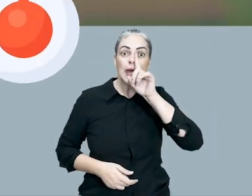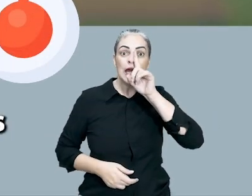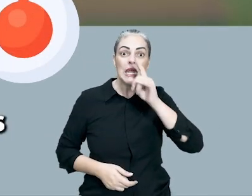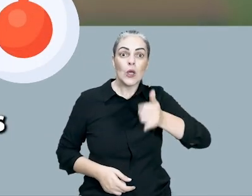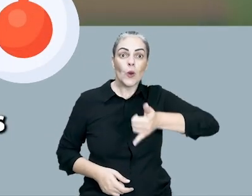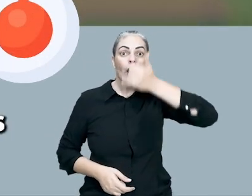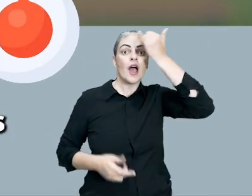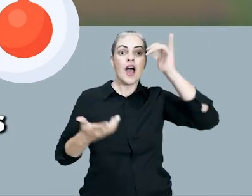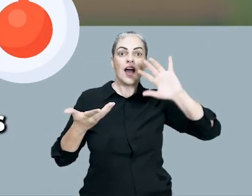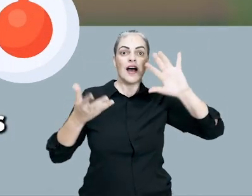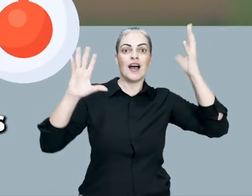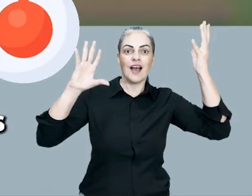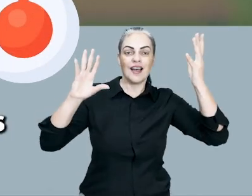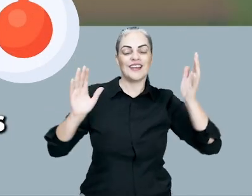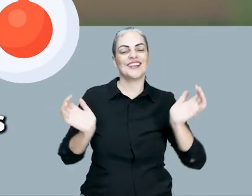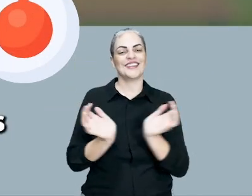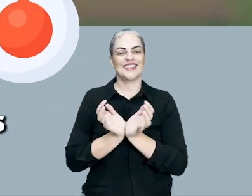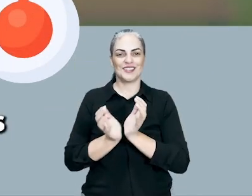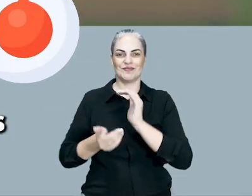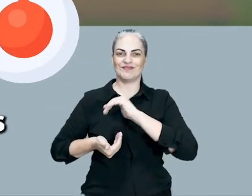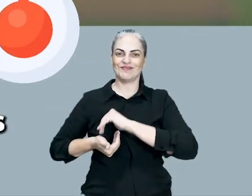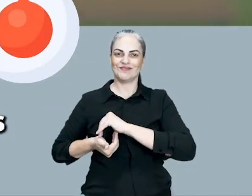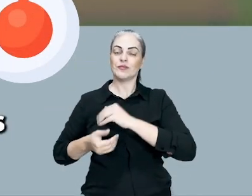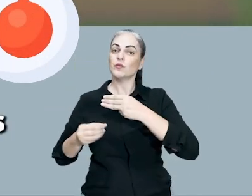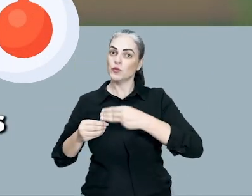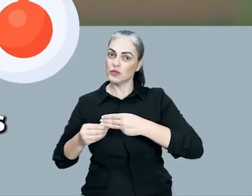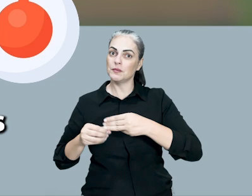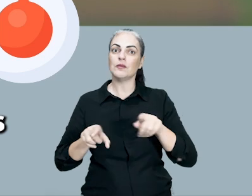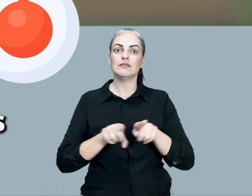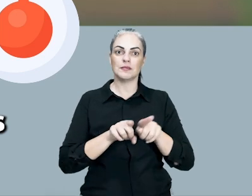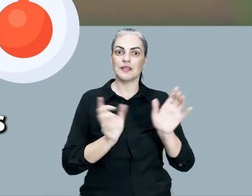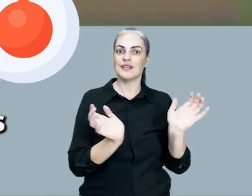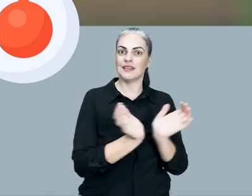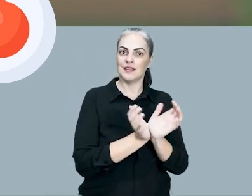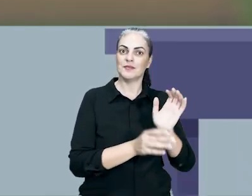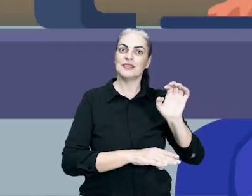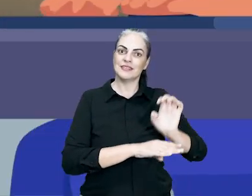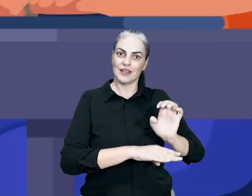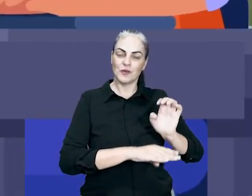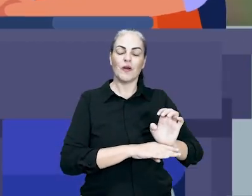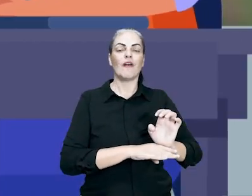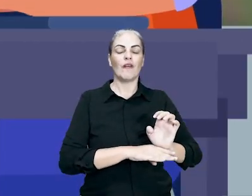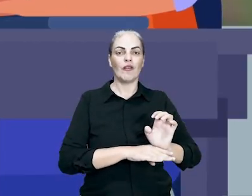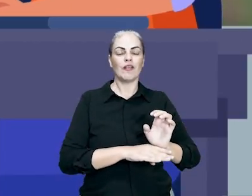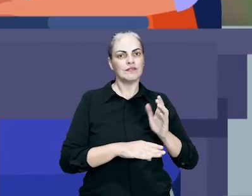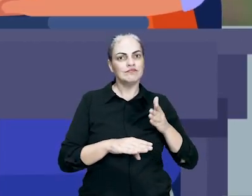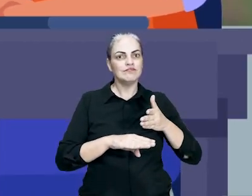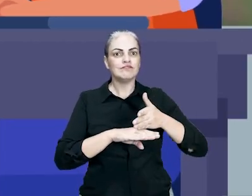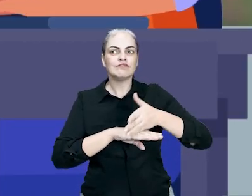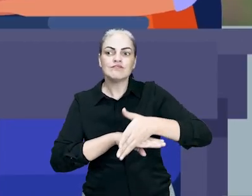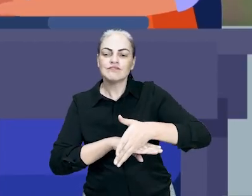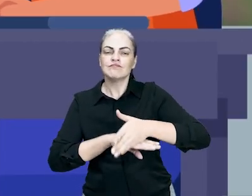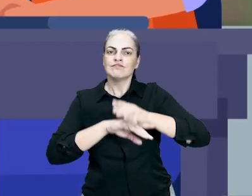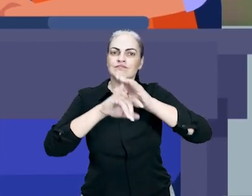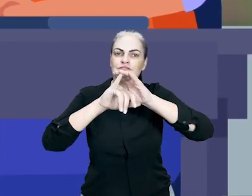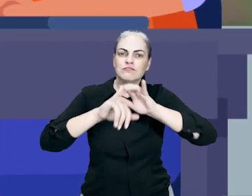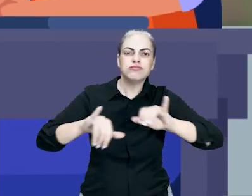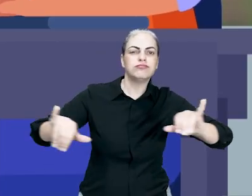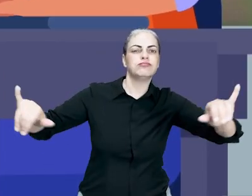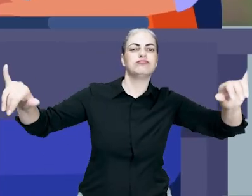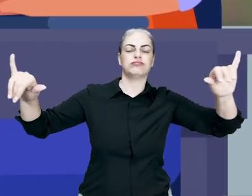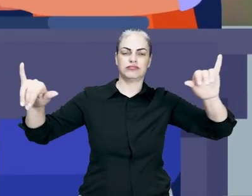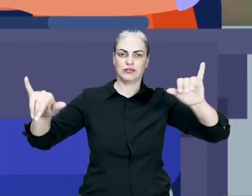desastres, as equipes das Defesas Civis municipais e estaduais acessam a interface de divulgação de